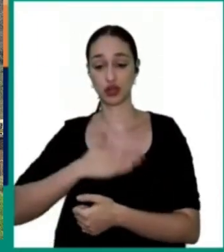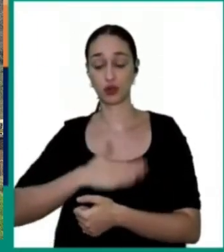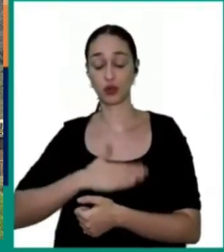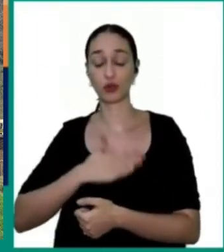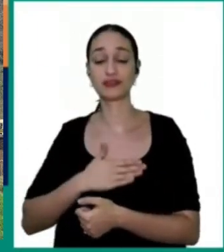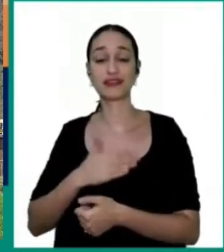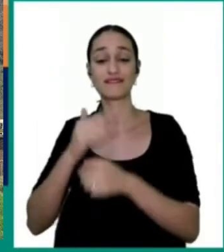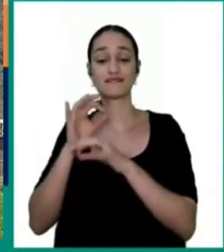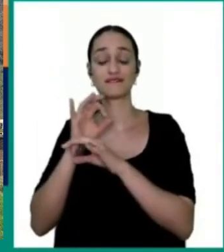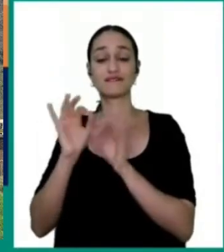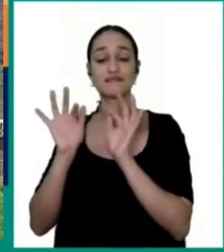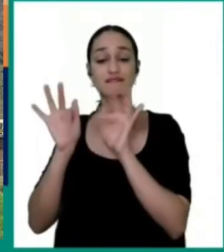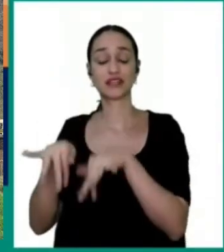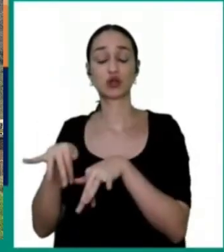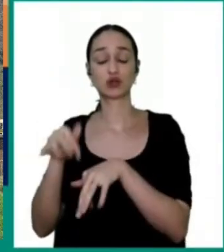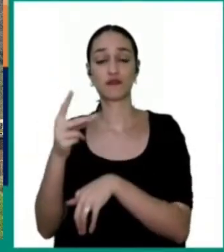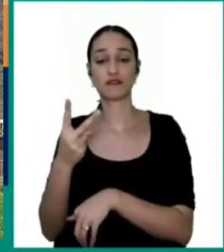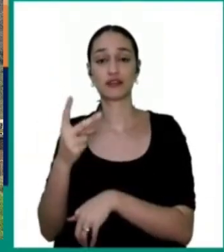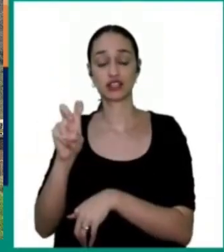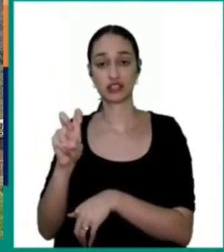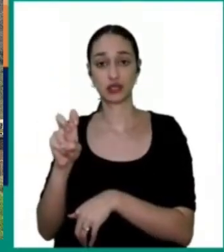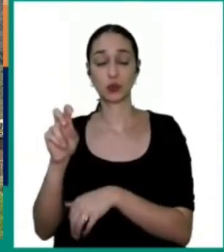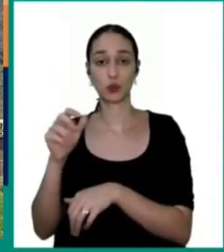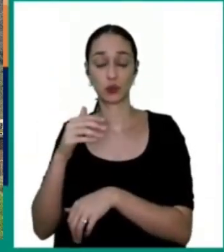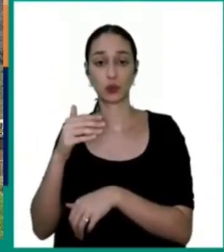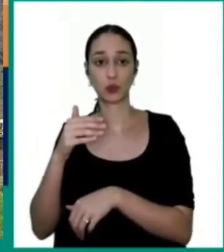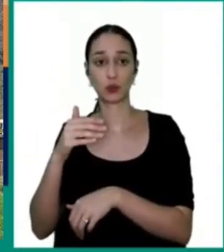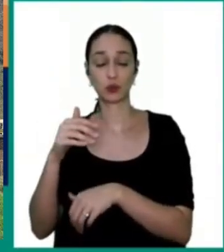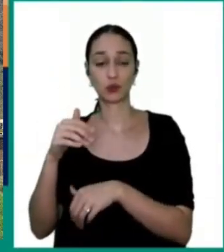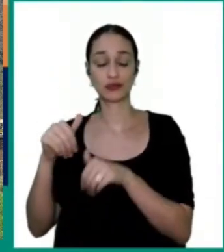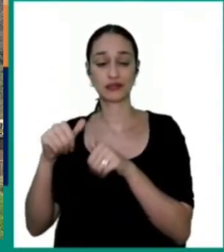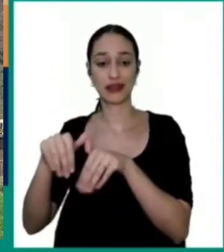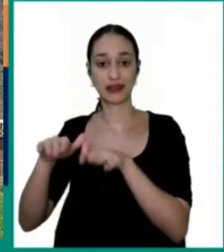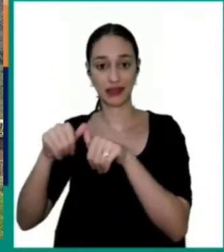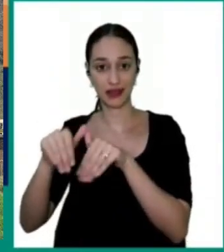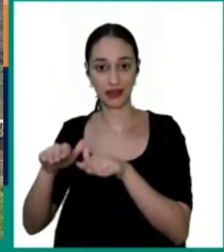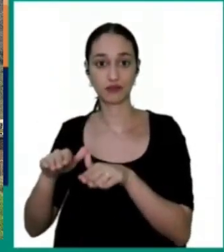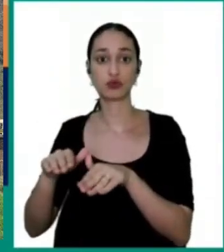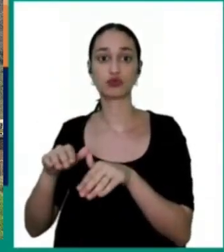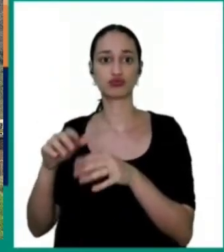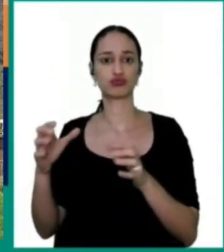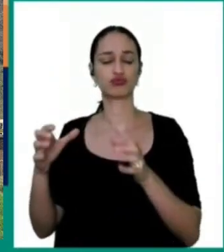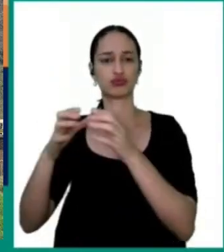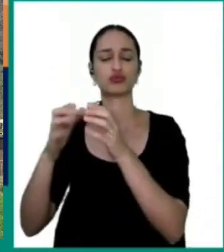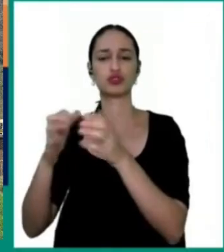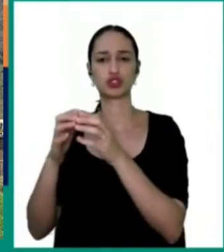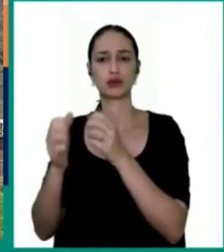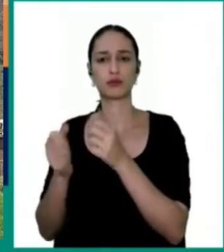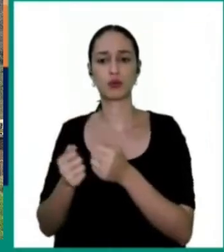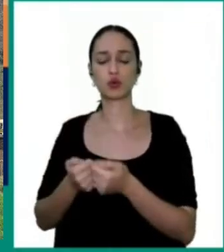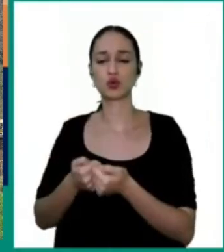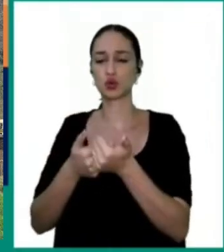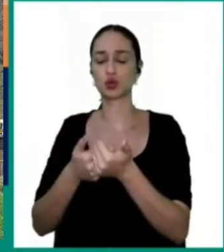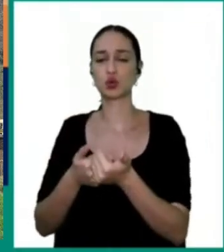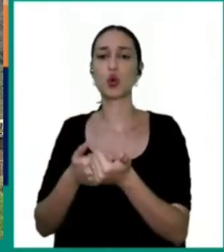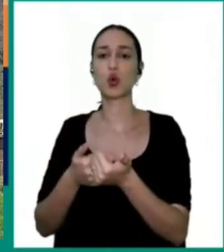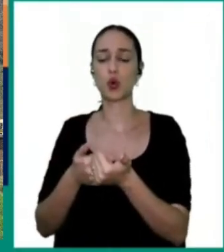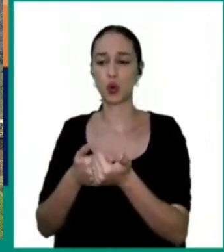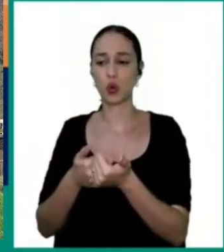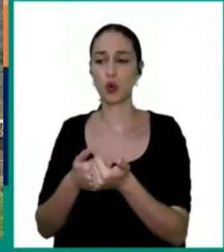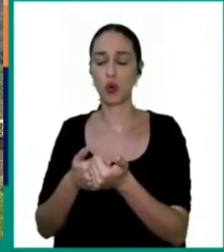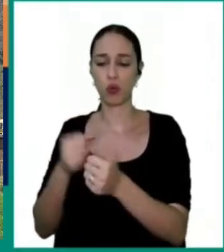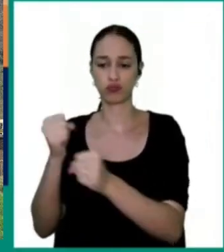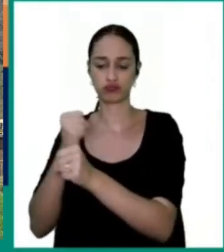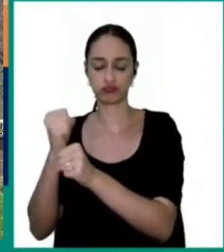porque foi muita gente envolvida, o time de doutor aí da descaracterização doou todo o material de enrocamento, a Samarco doou mão de